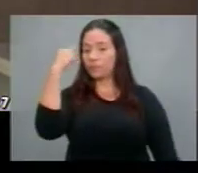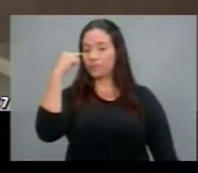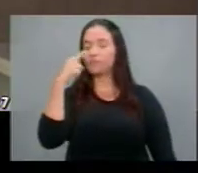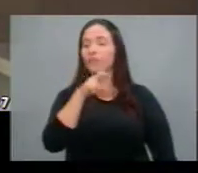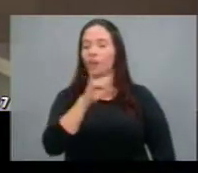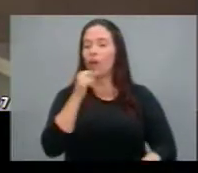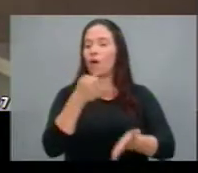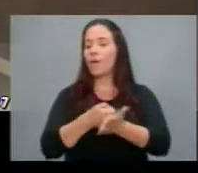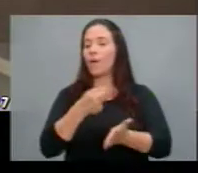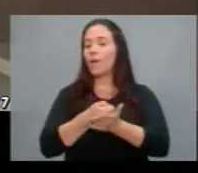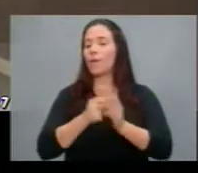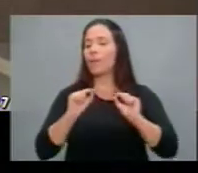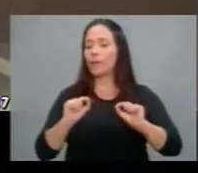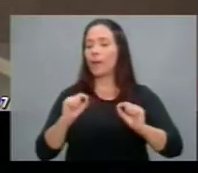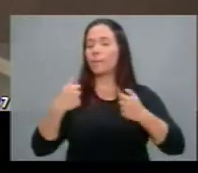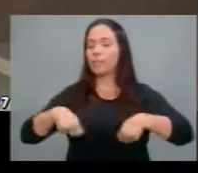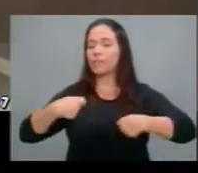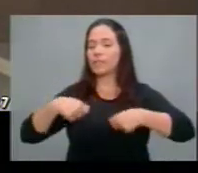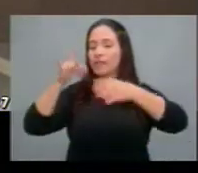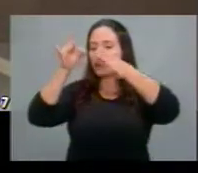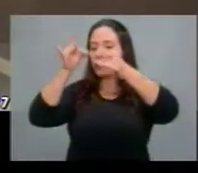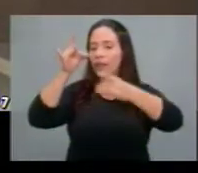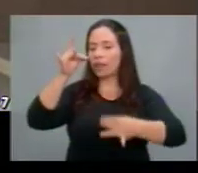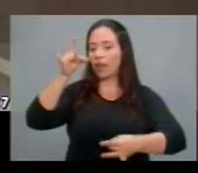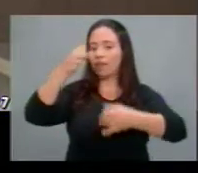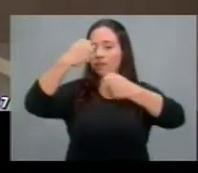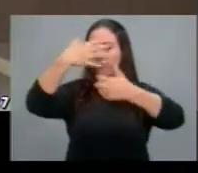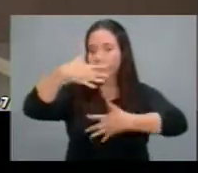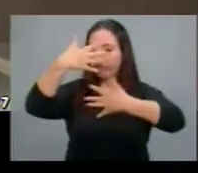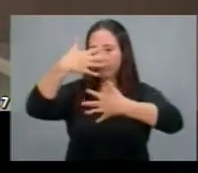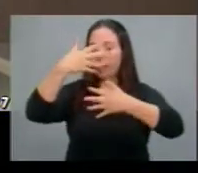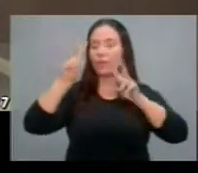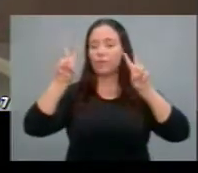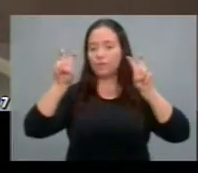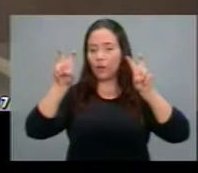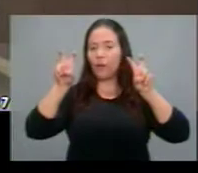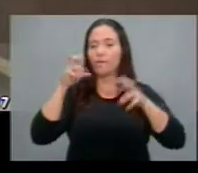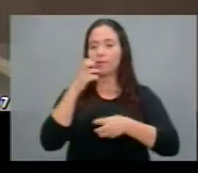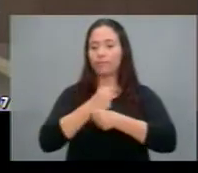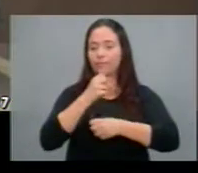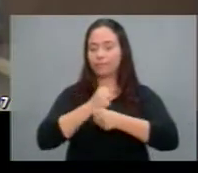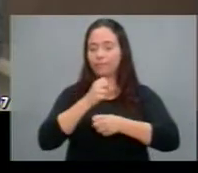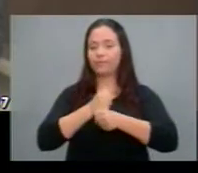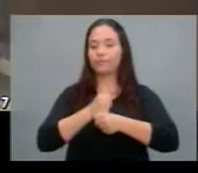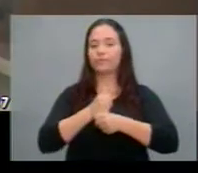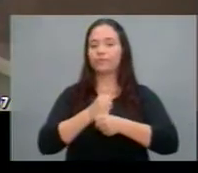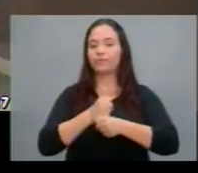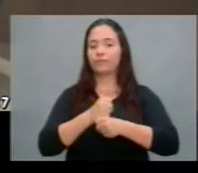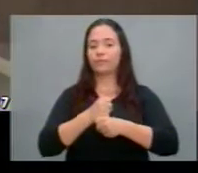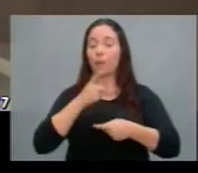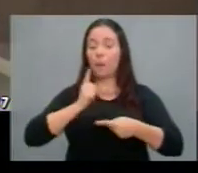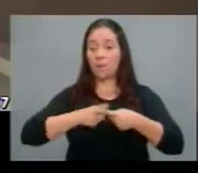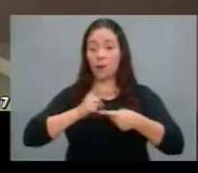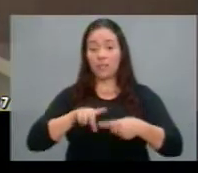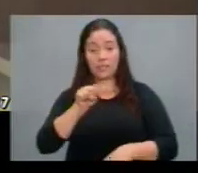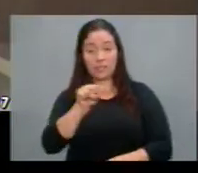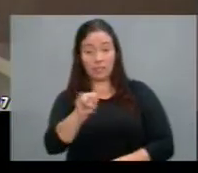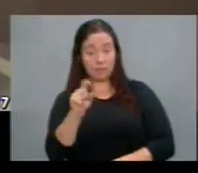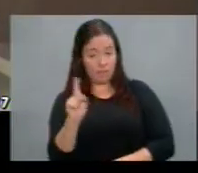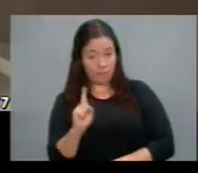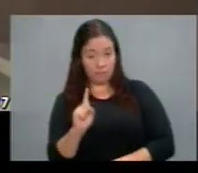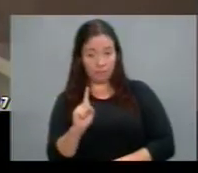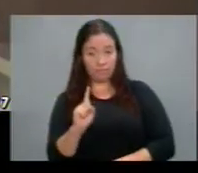a obrigatoriedade do detalhamento dos benefícios advindos desse benefício fiscal porque caso contrário